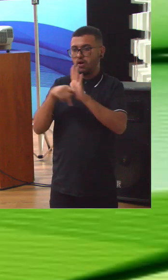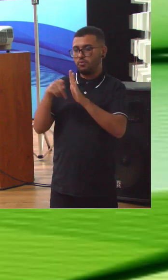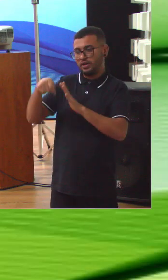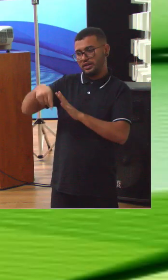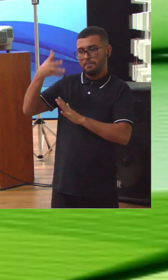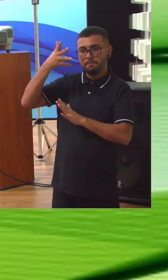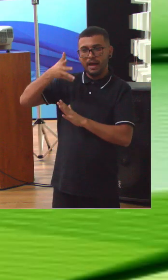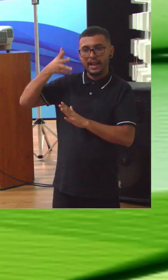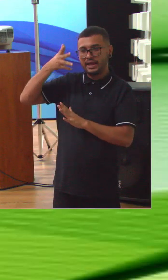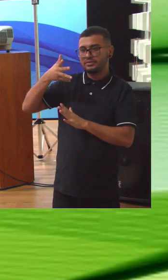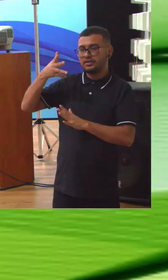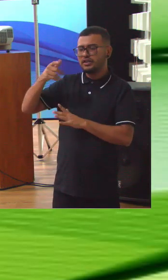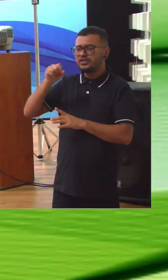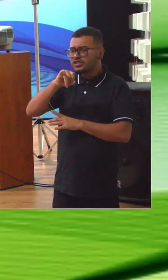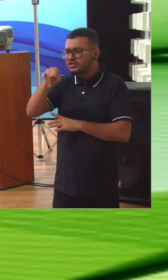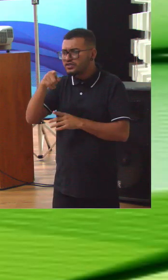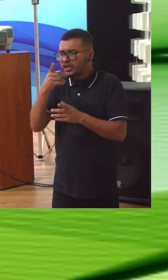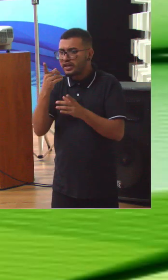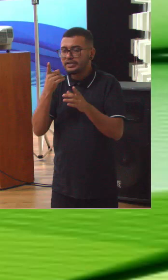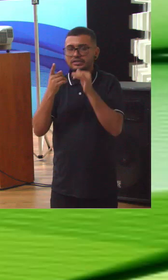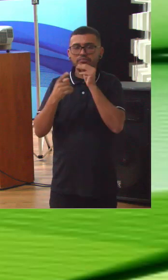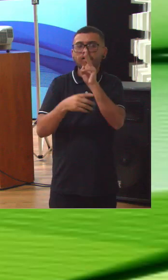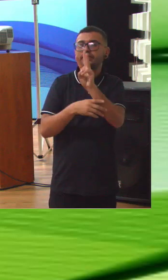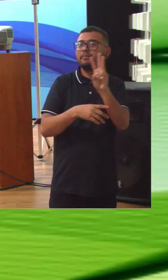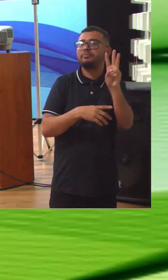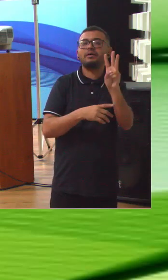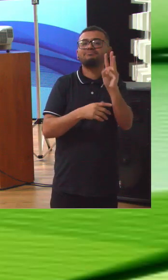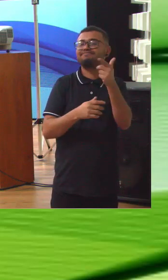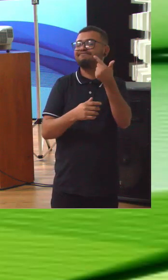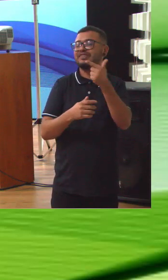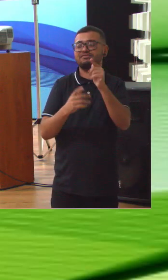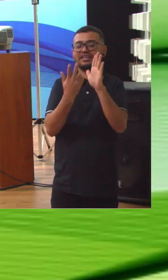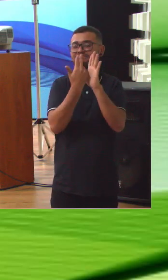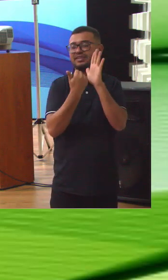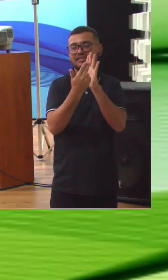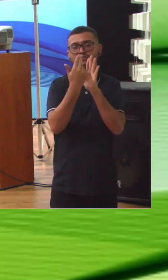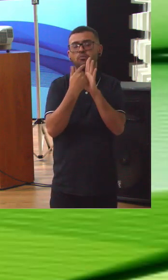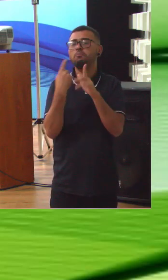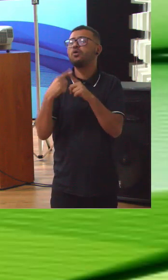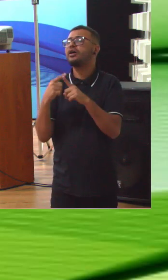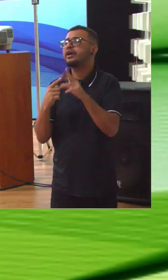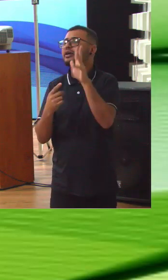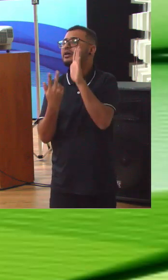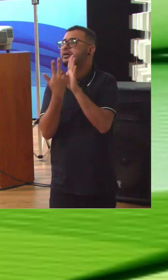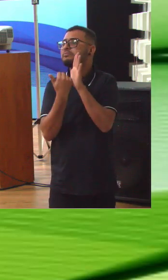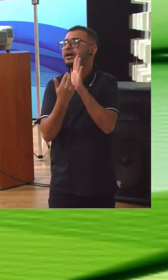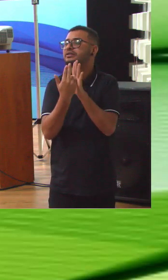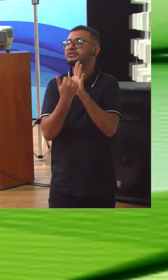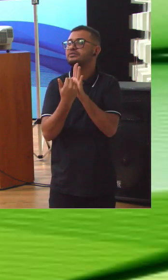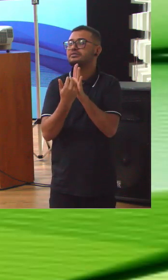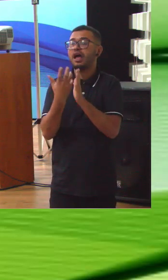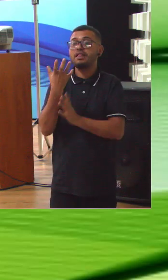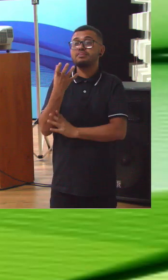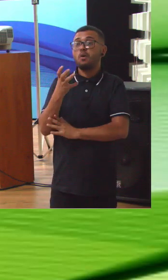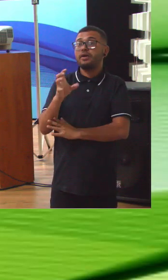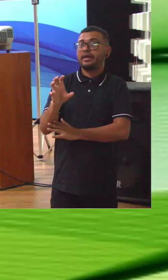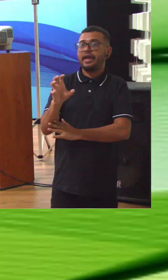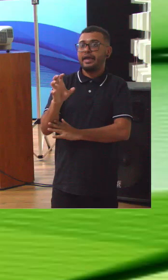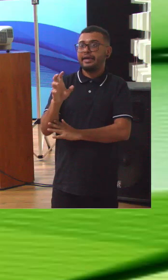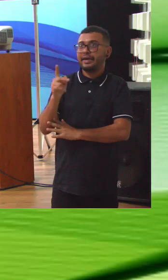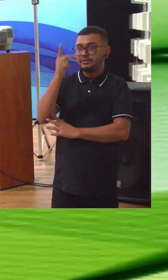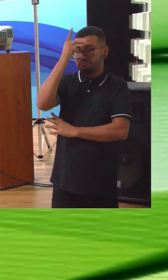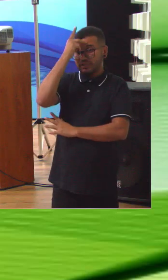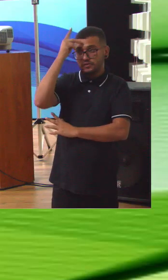se você procurar um gráfico desse jeito lá no site não tem e por que não tem porque nós não queremos que as pessoas